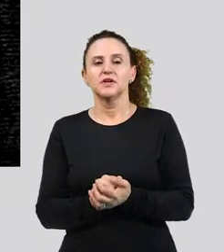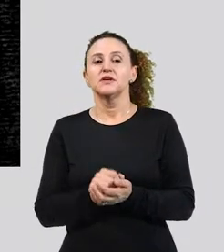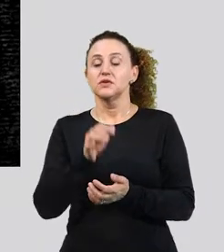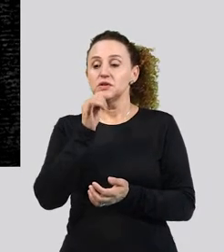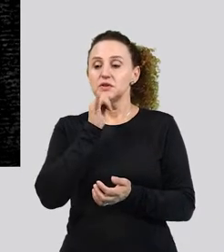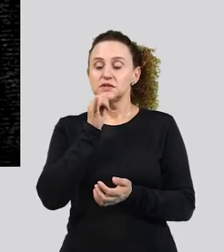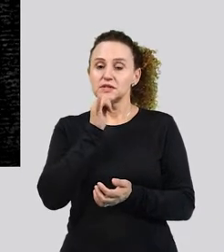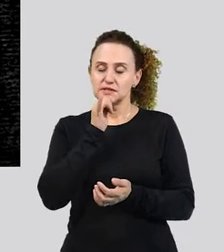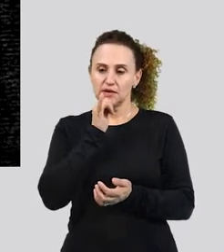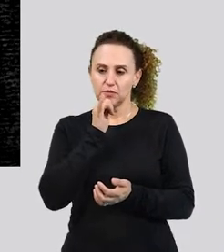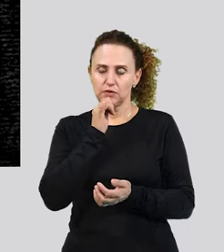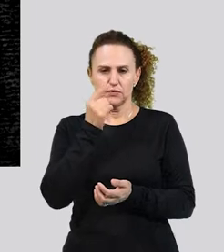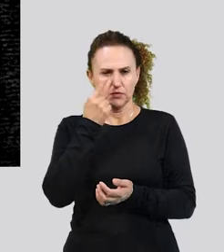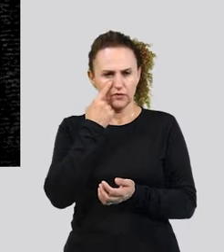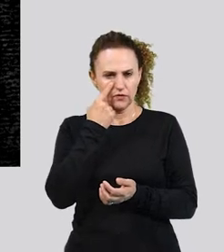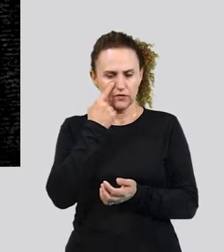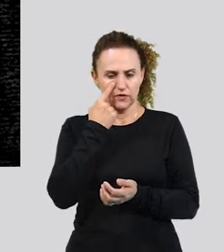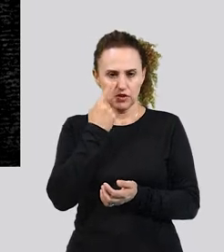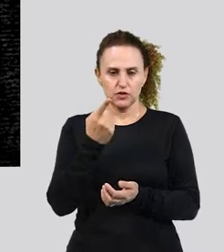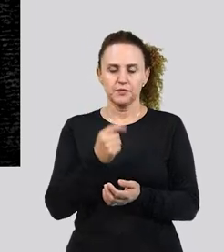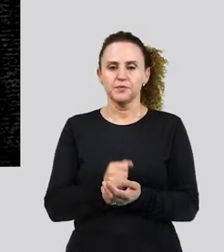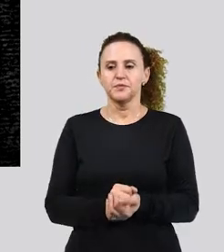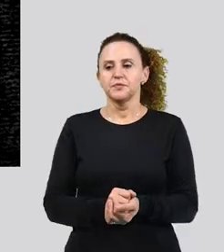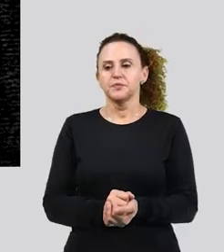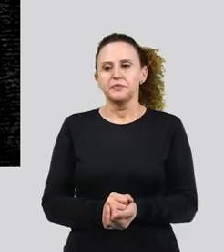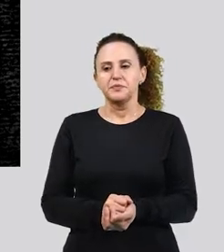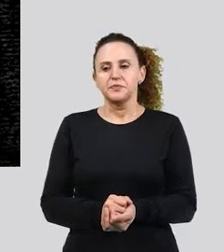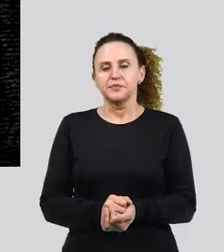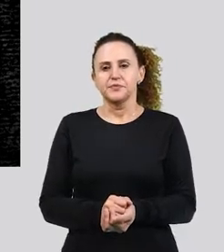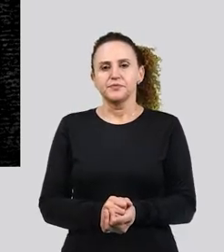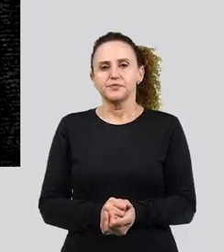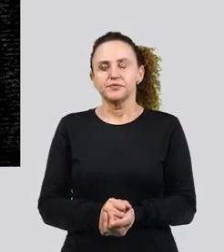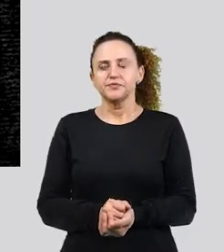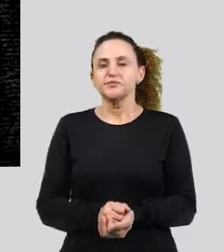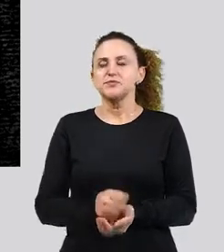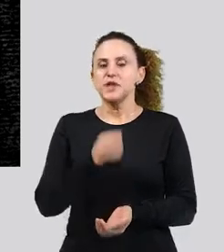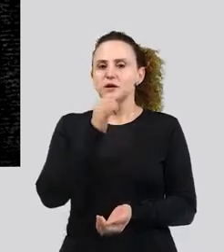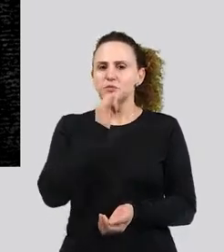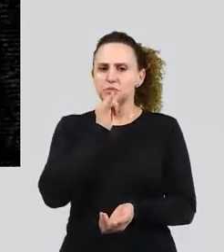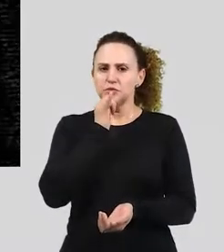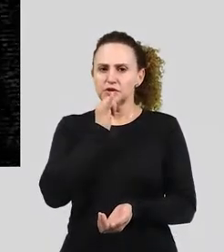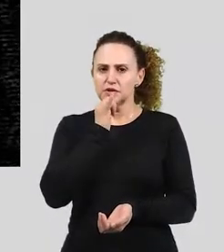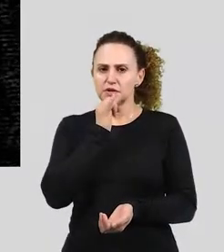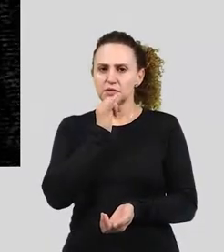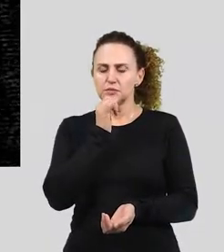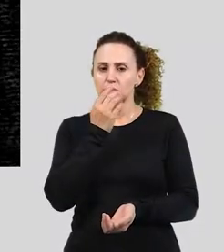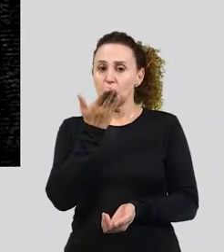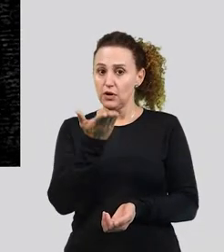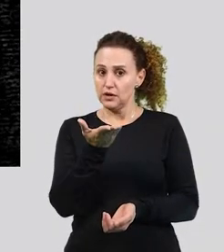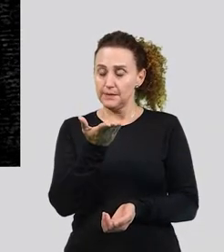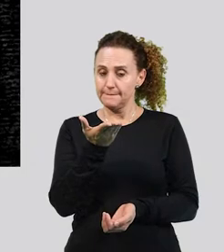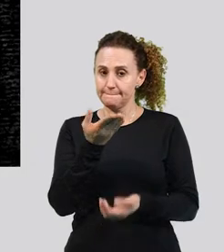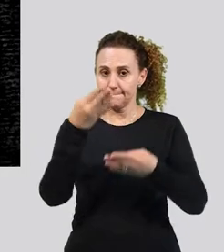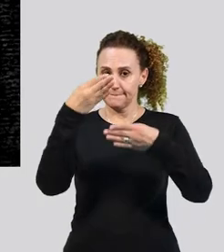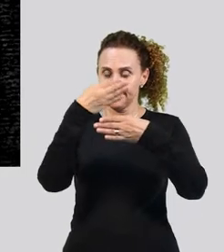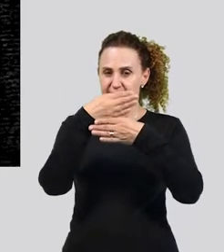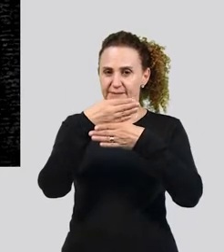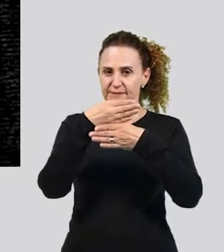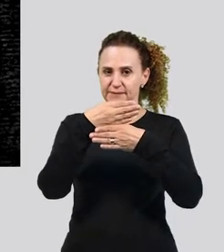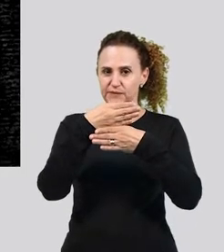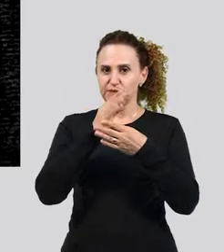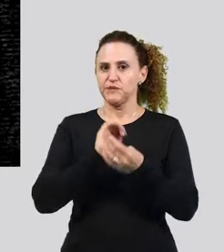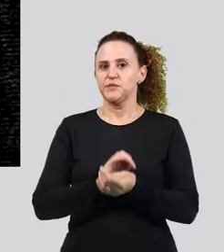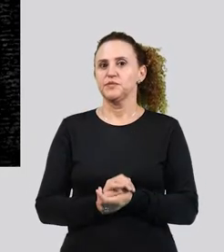dar alguns exemplos para vocês já já. A preposição, por exemplo, você tem a preposição de. A preposição de